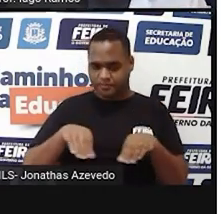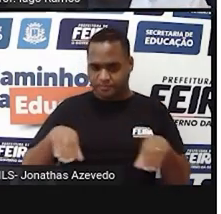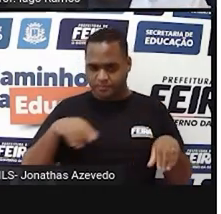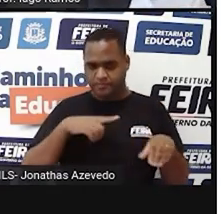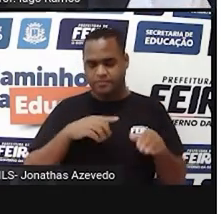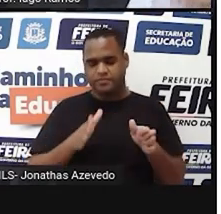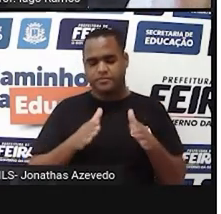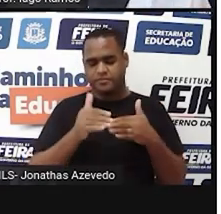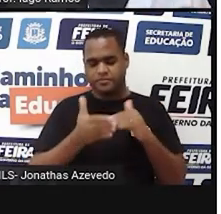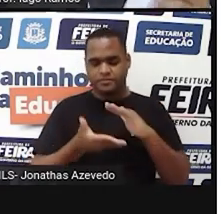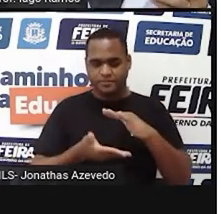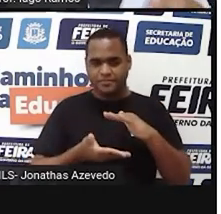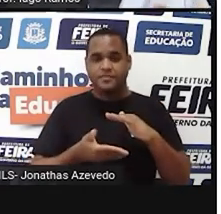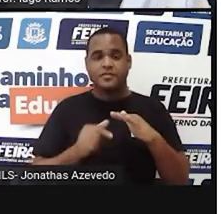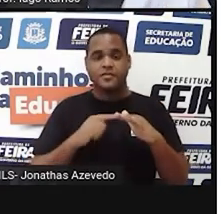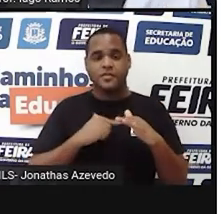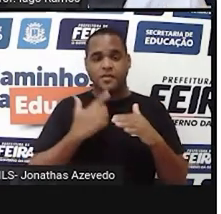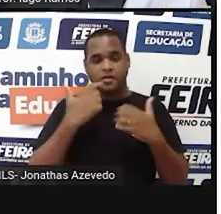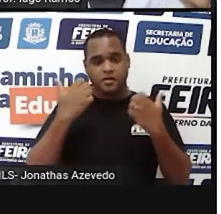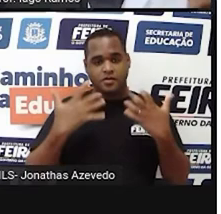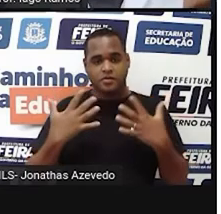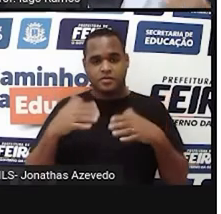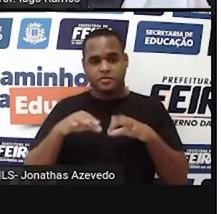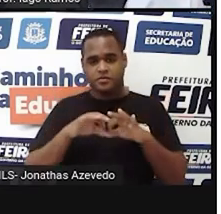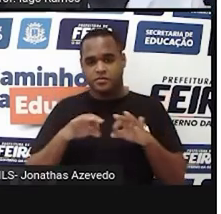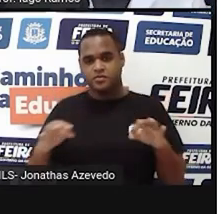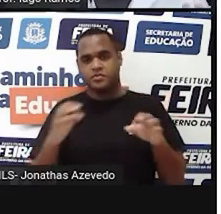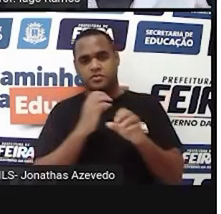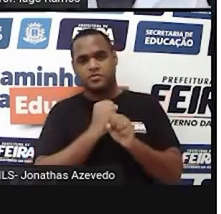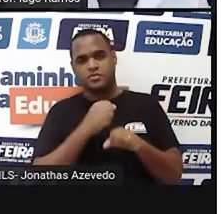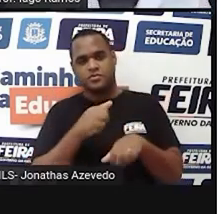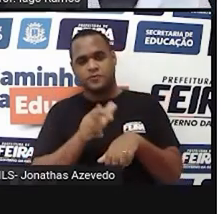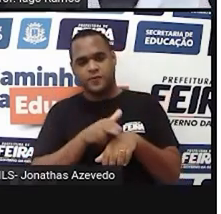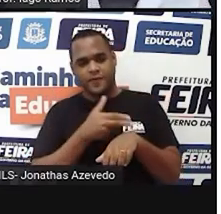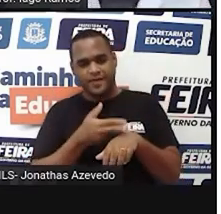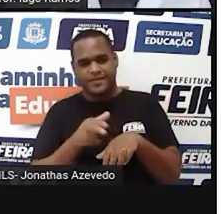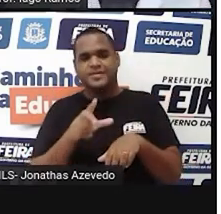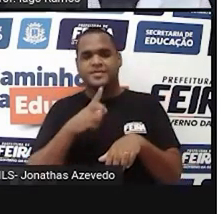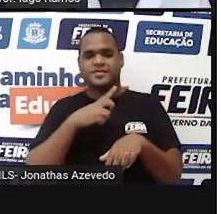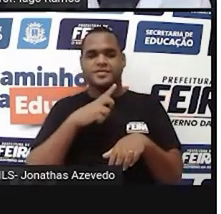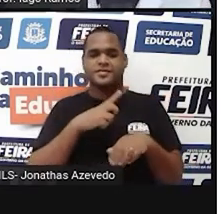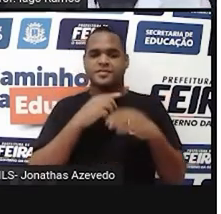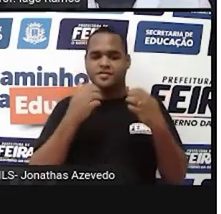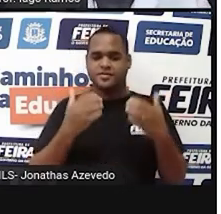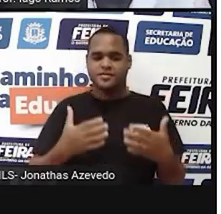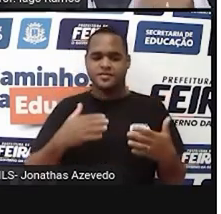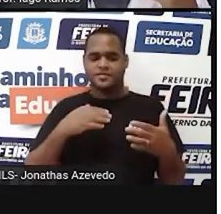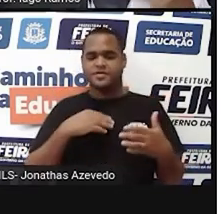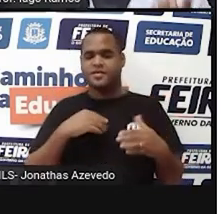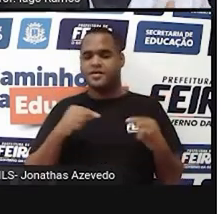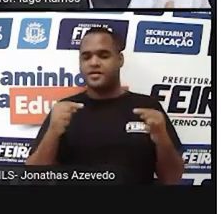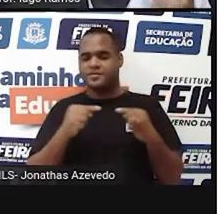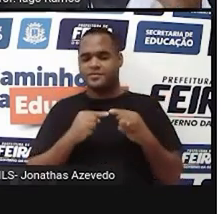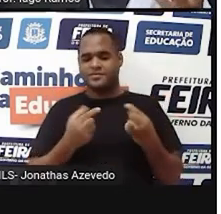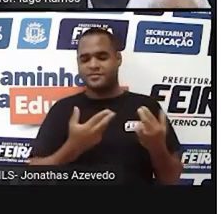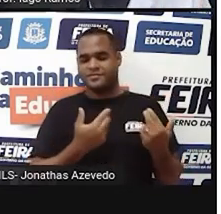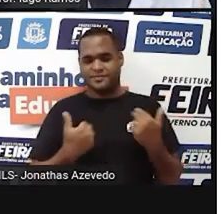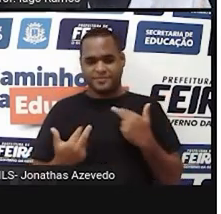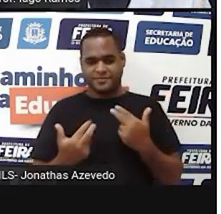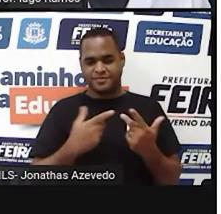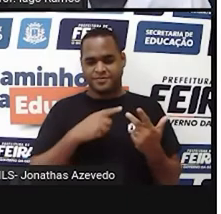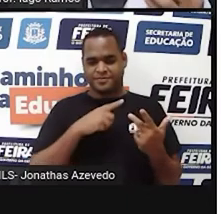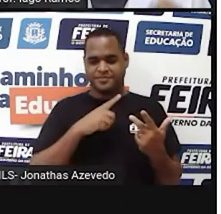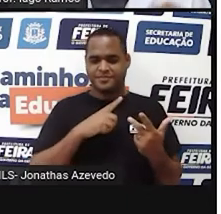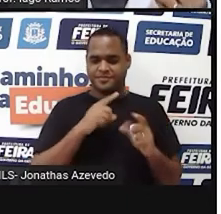A medida das arestas dos chocolates que tem o formato de cubo é igual a... Ou